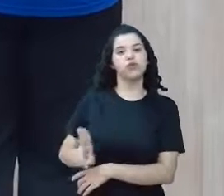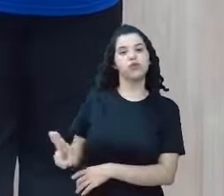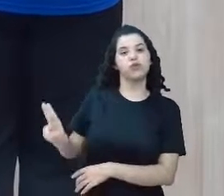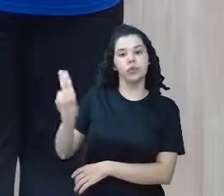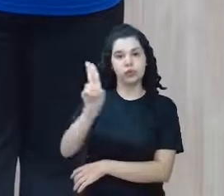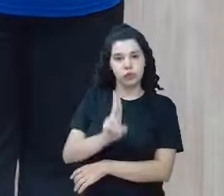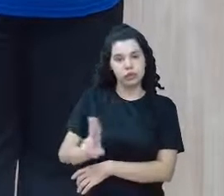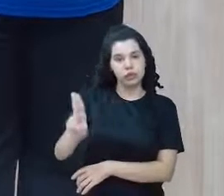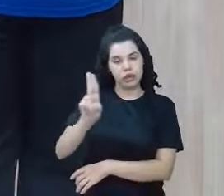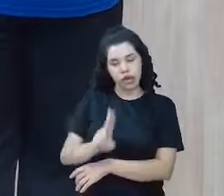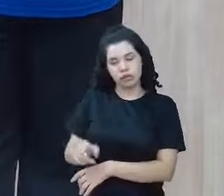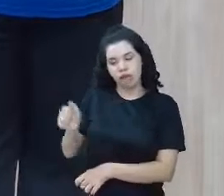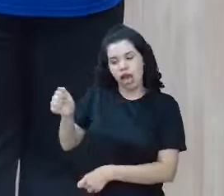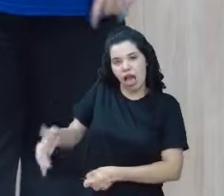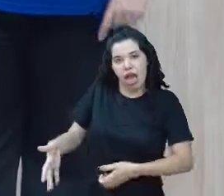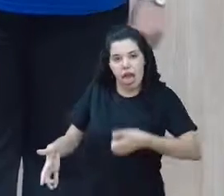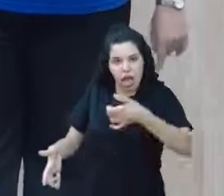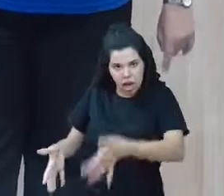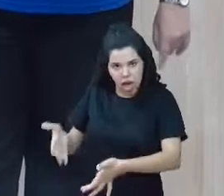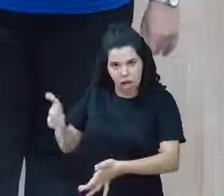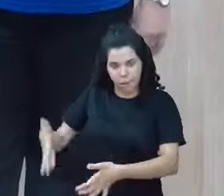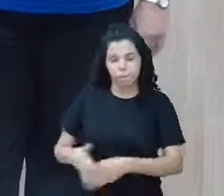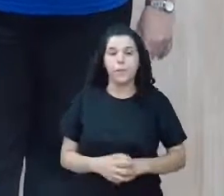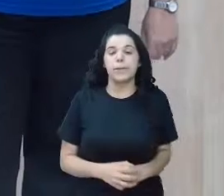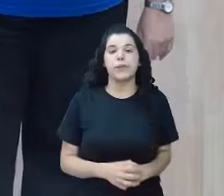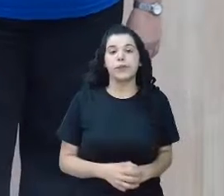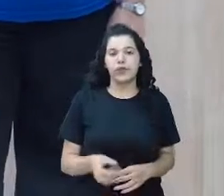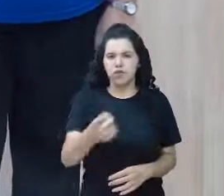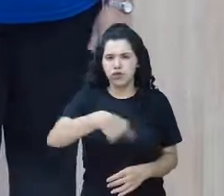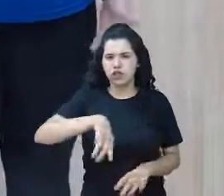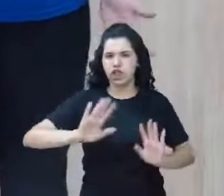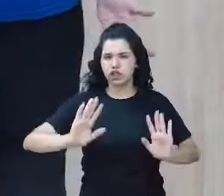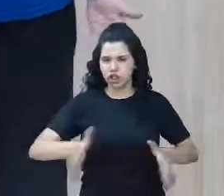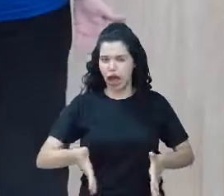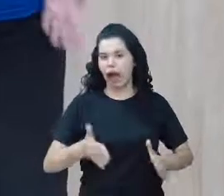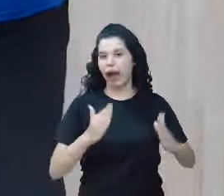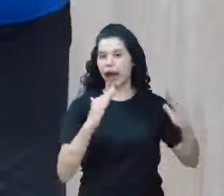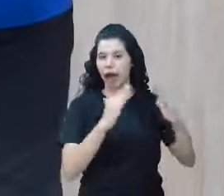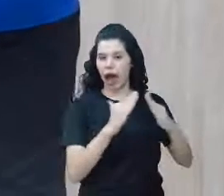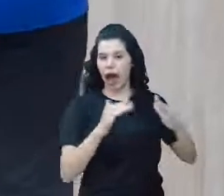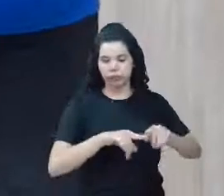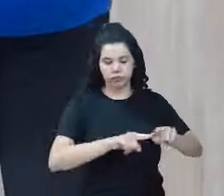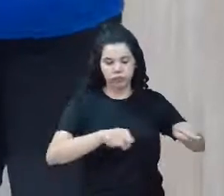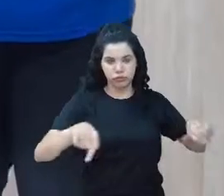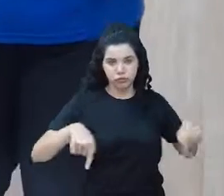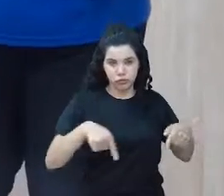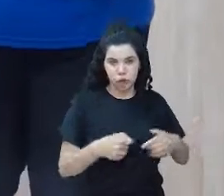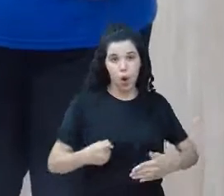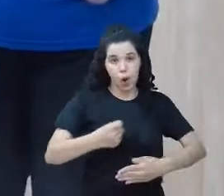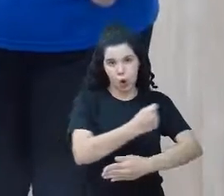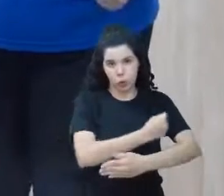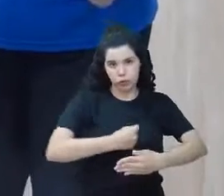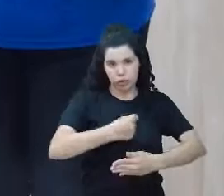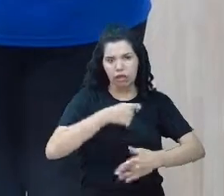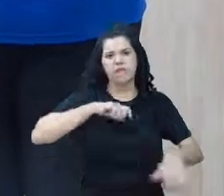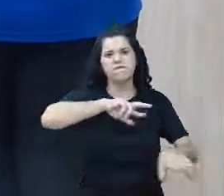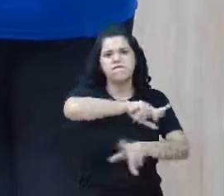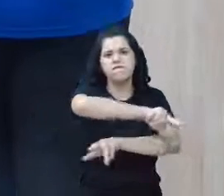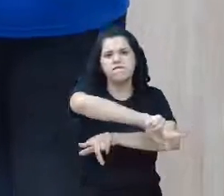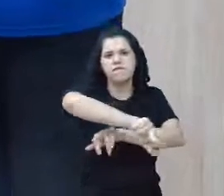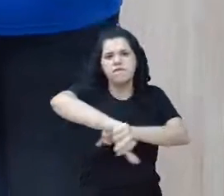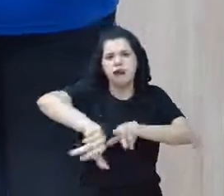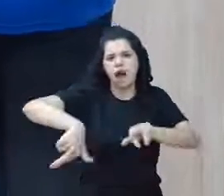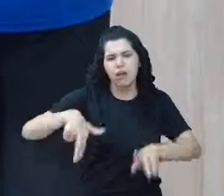desperdício. Você já viu aí na dispensa da sua casa que você tem diversos tipos de